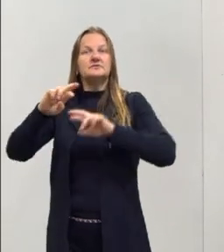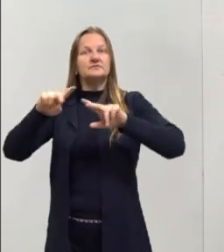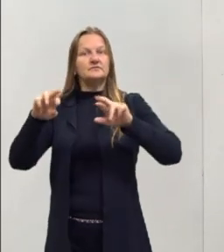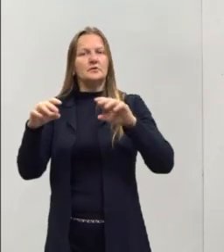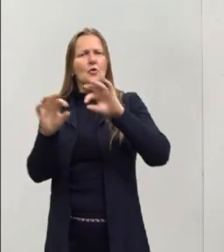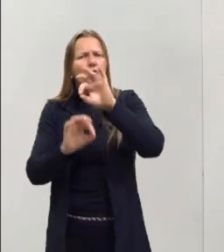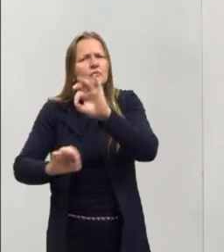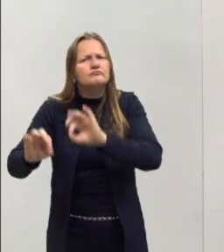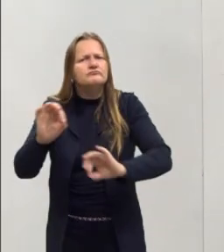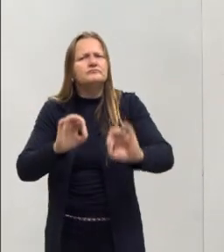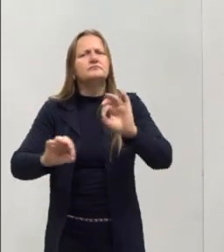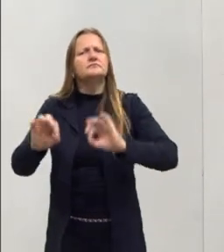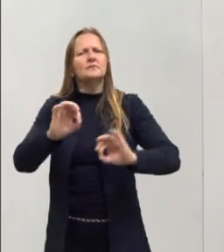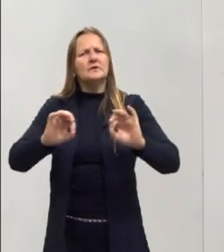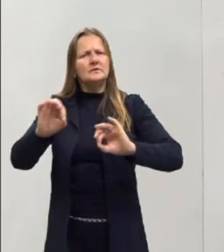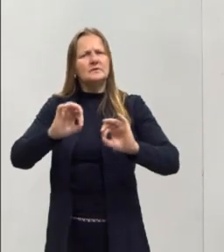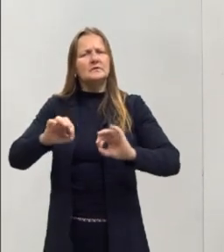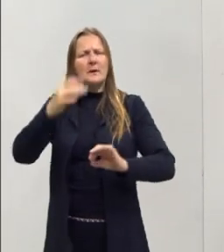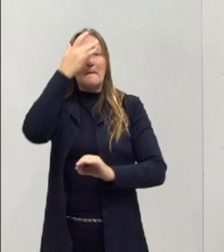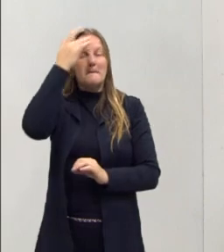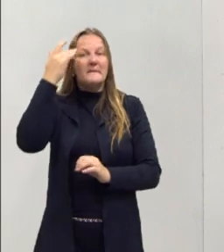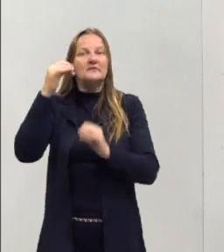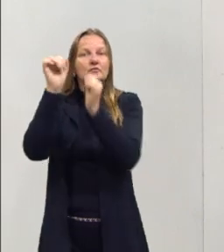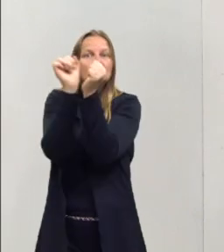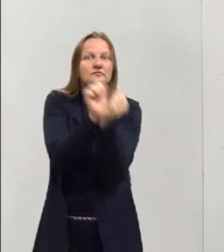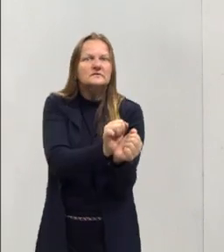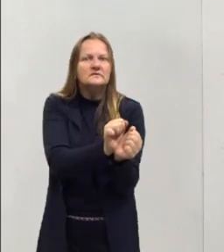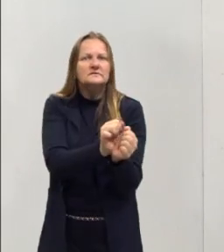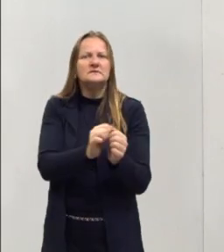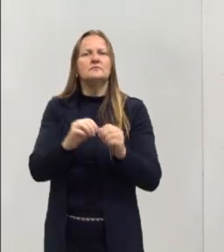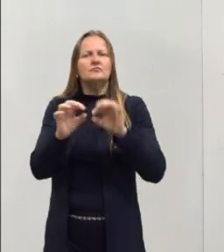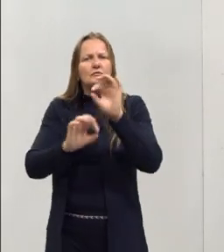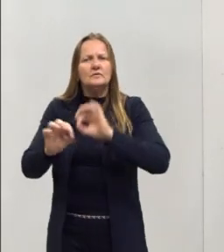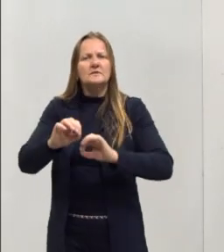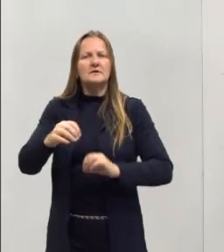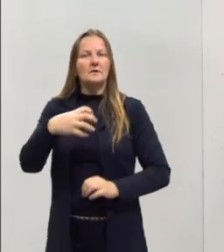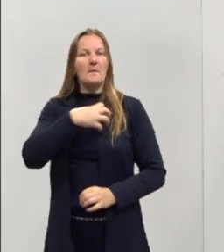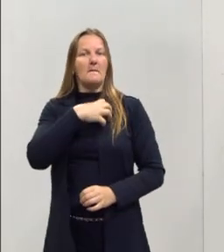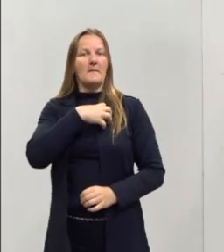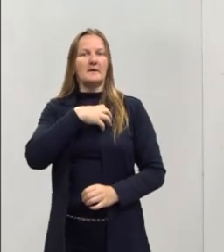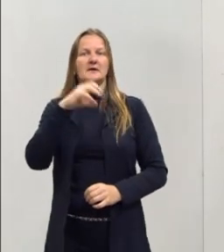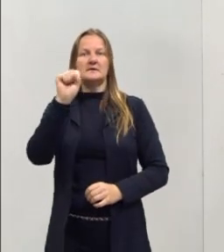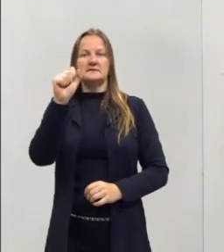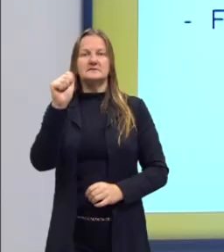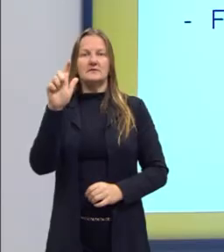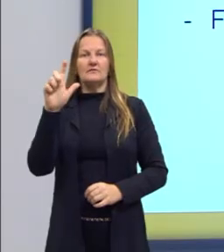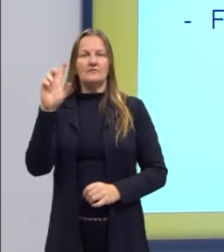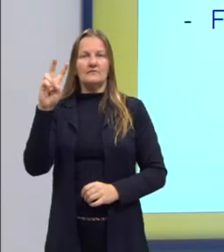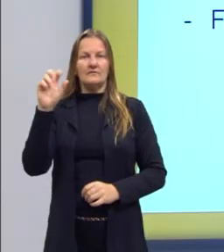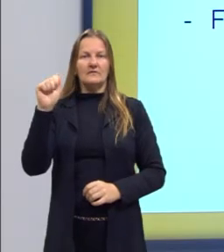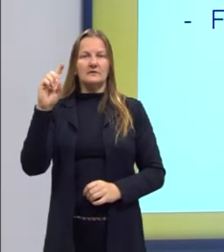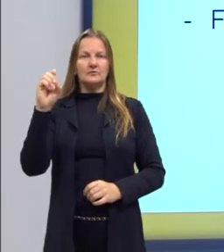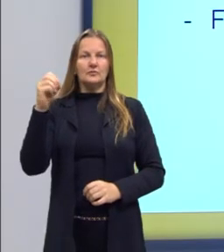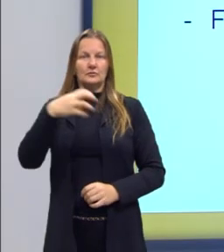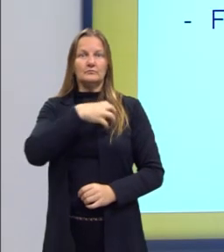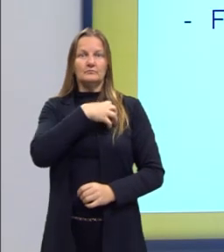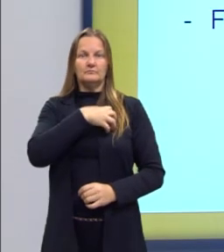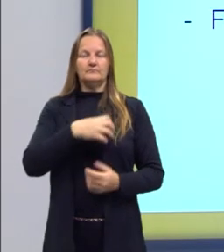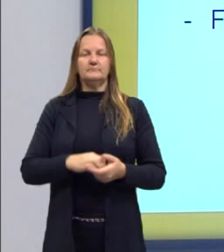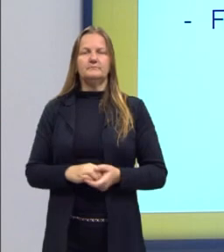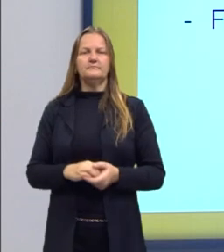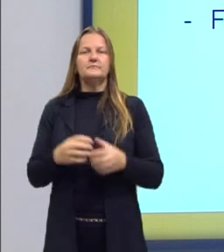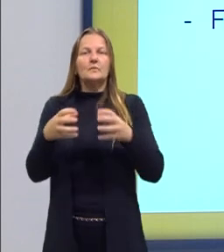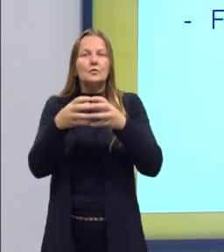organizada por pessoas escravizadas. Em Salvador, na Bahia, esses escravizados, grande parte deles